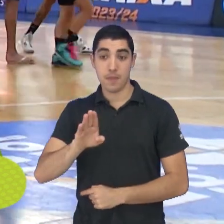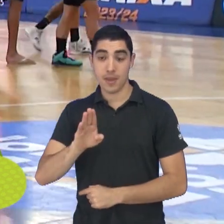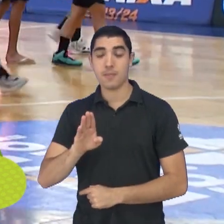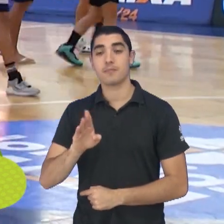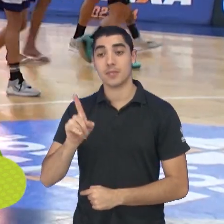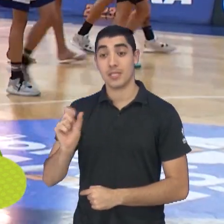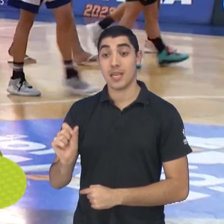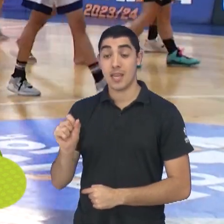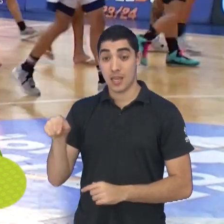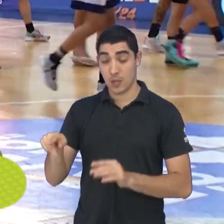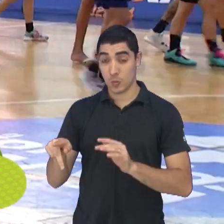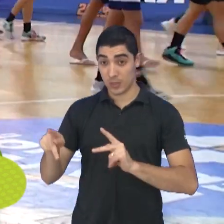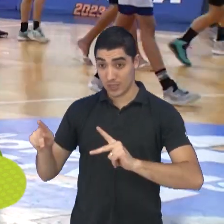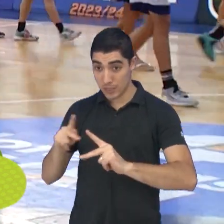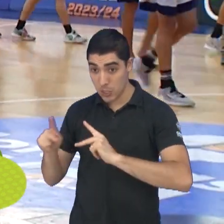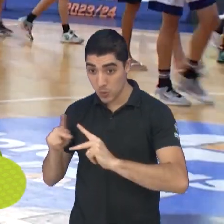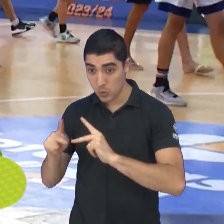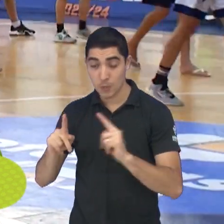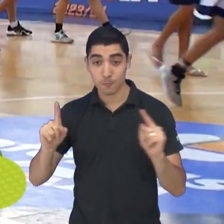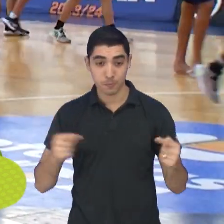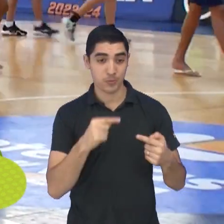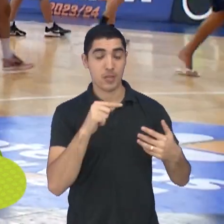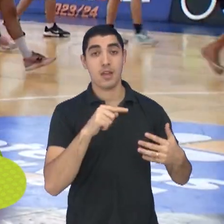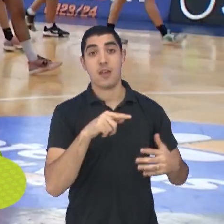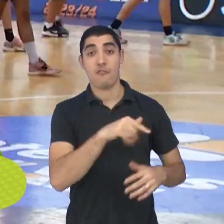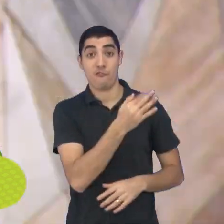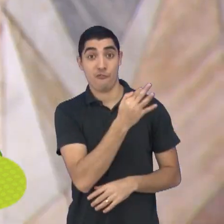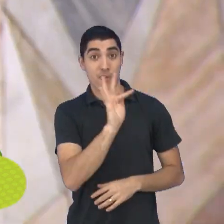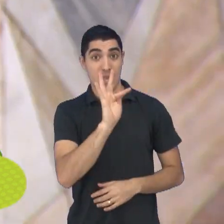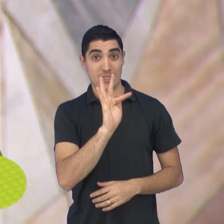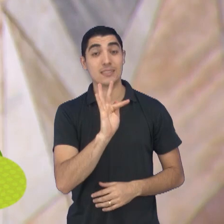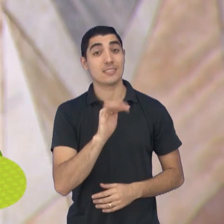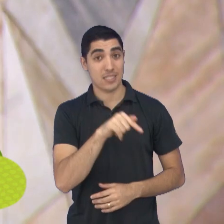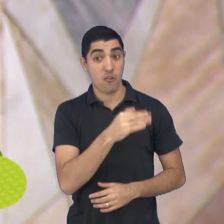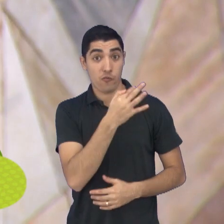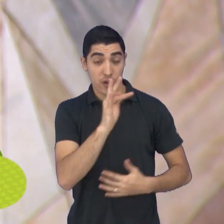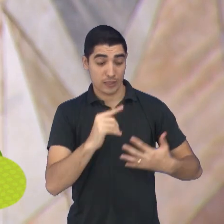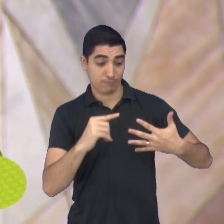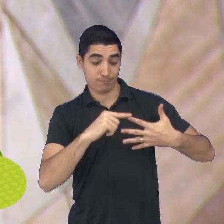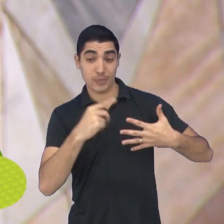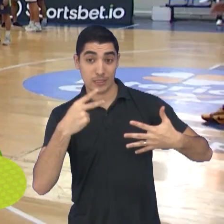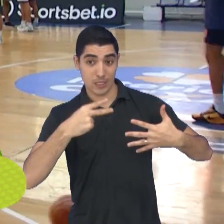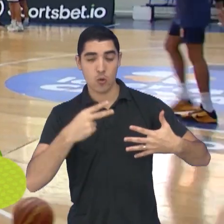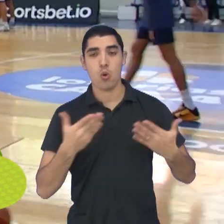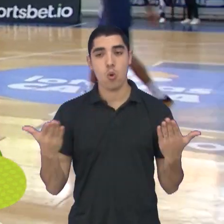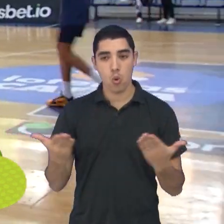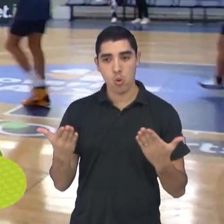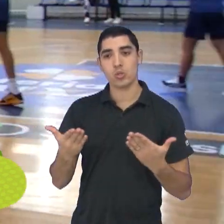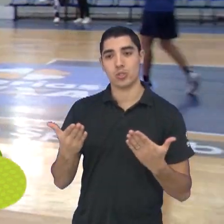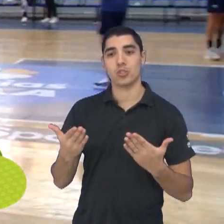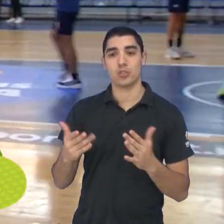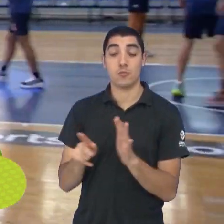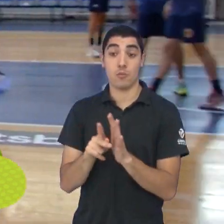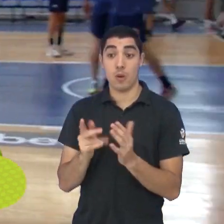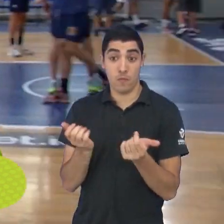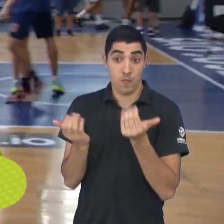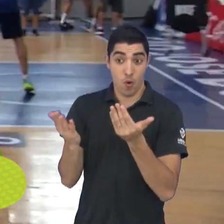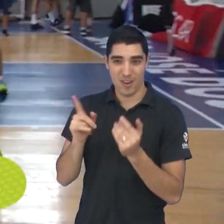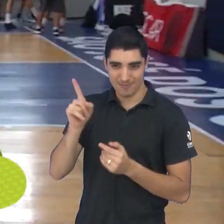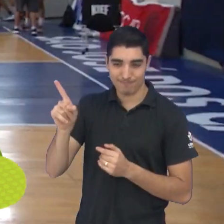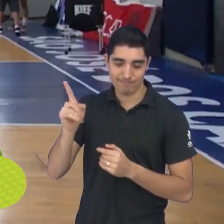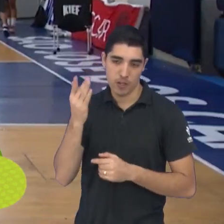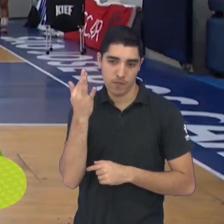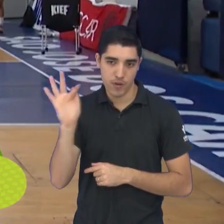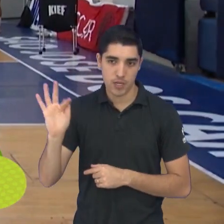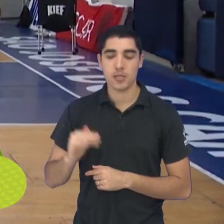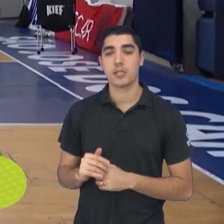vice-líderes, são a equipe de Franca, o Franca Basquete. Às 8h da noite, no ginásio Pedrocão. São José, atual nono colocado,